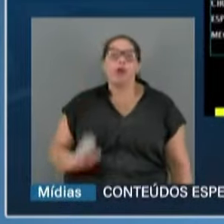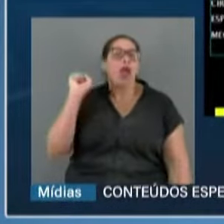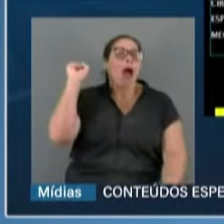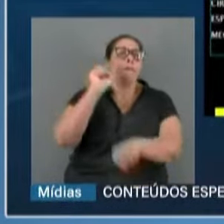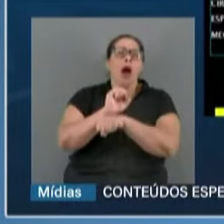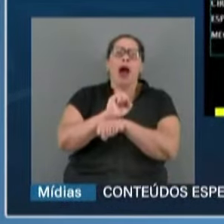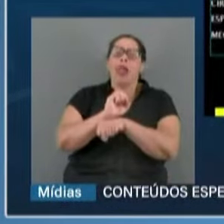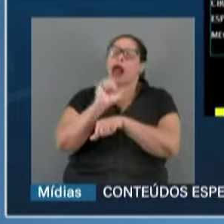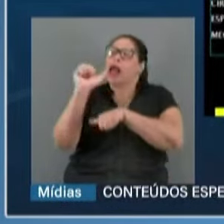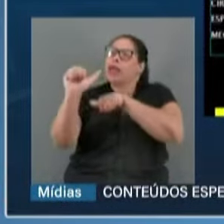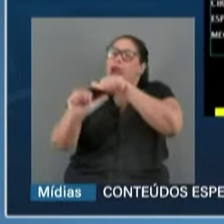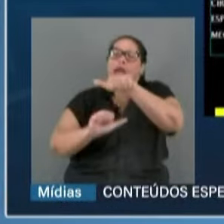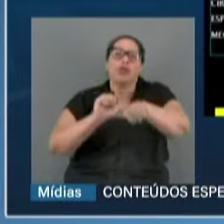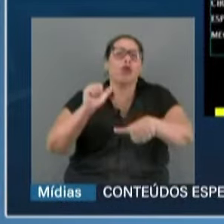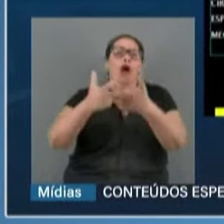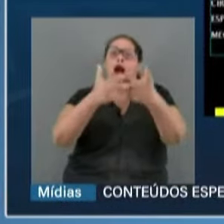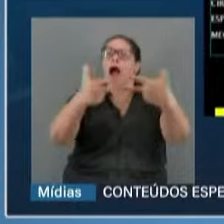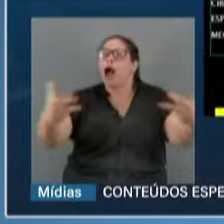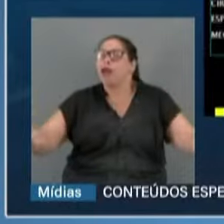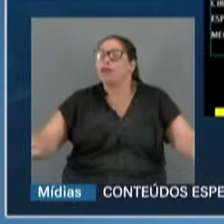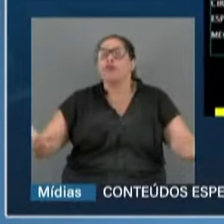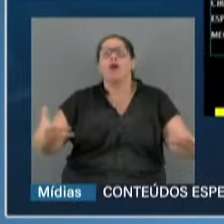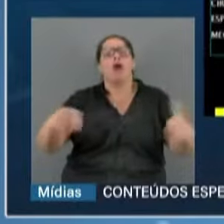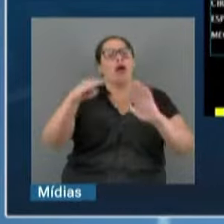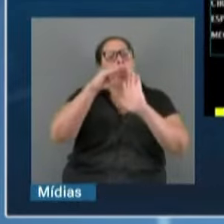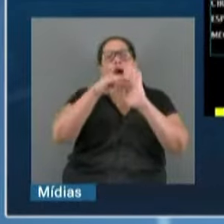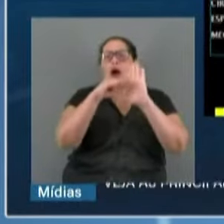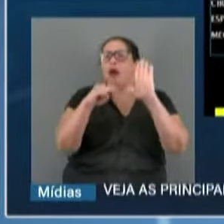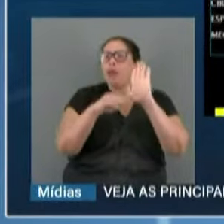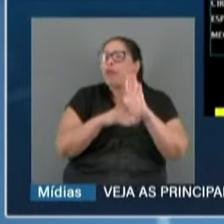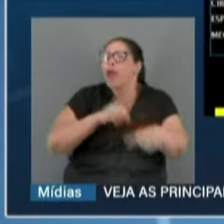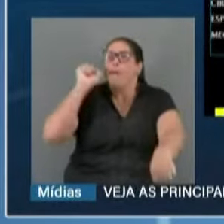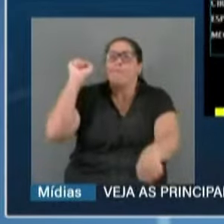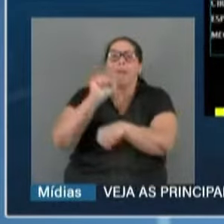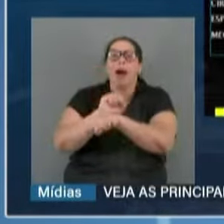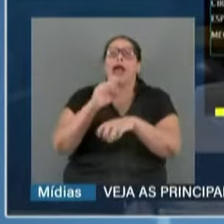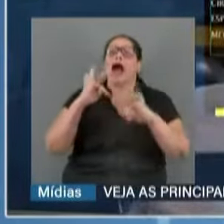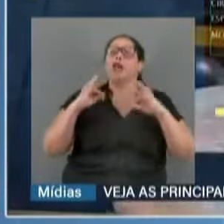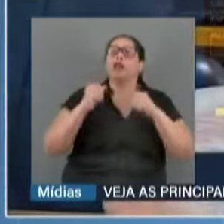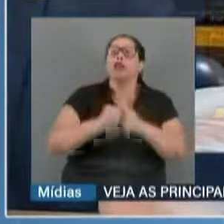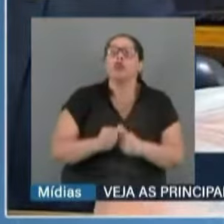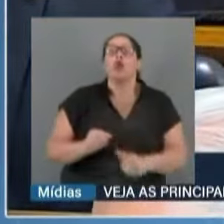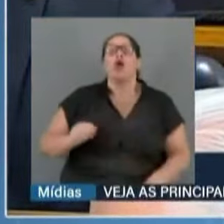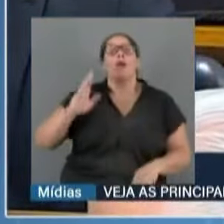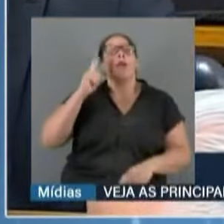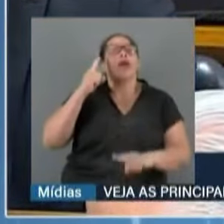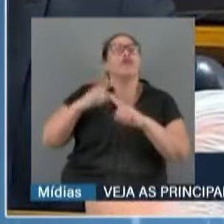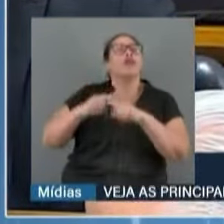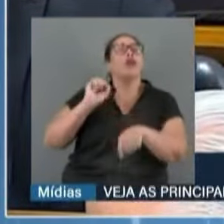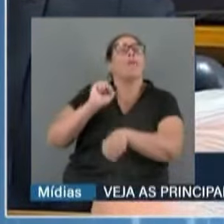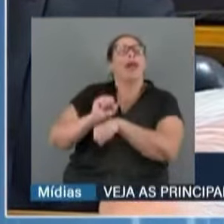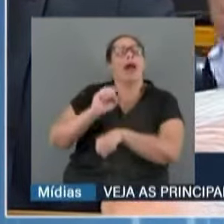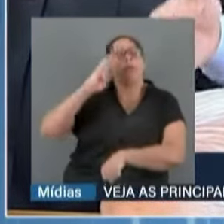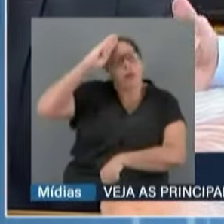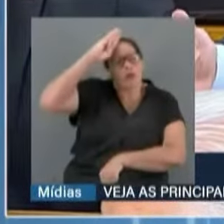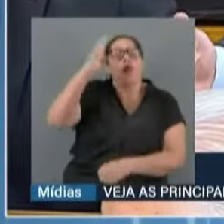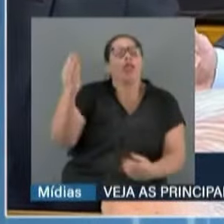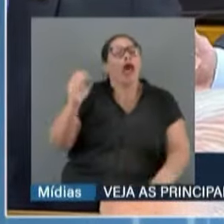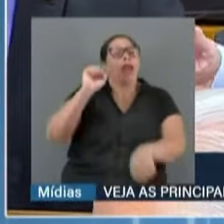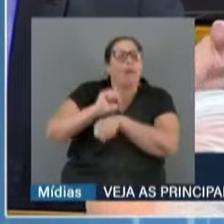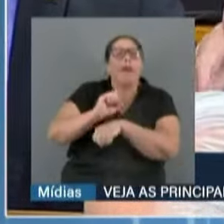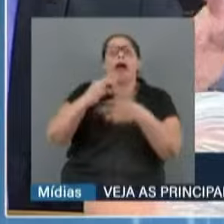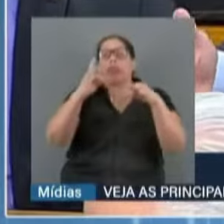esse momento ia diminuir, na verdade aumentou entre Congresso e STF, entre